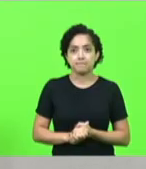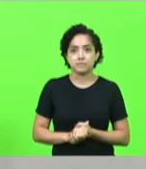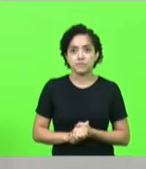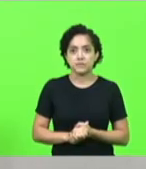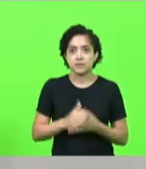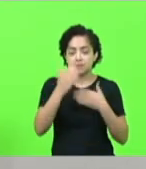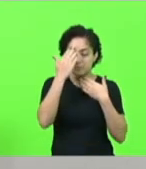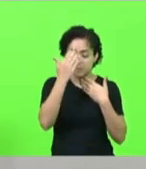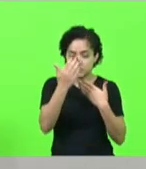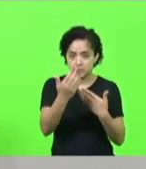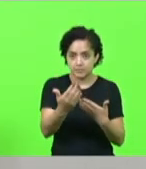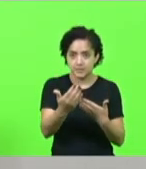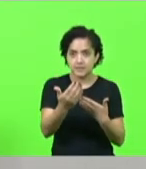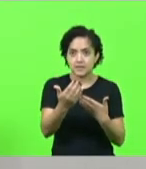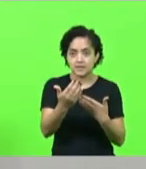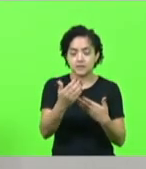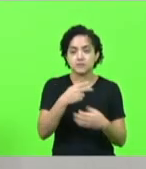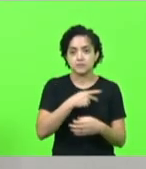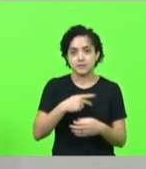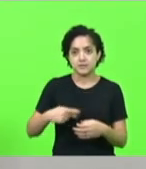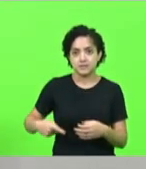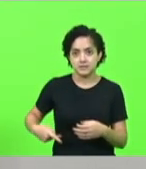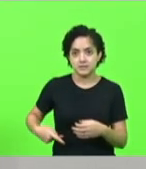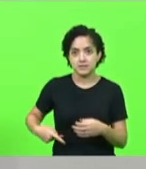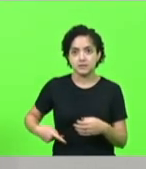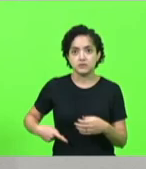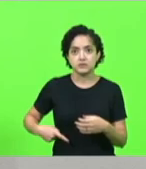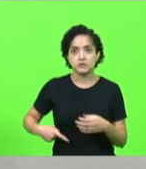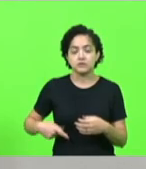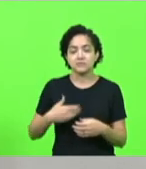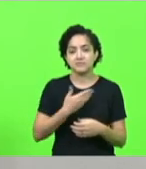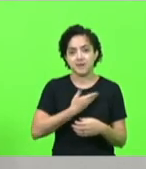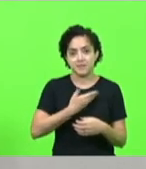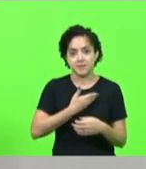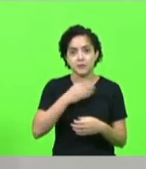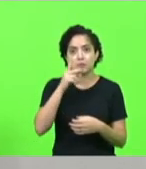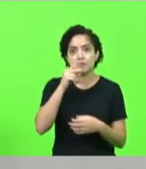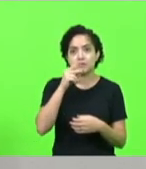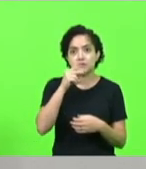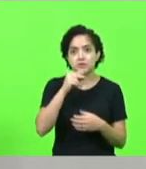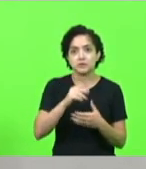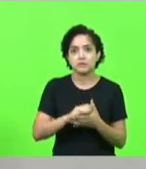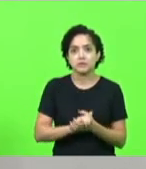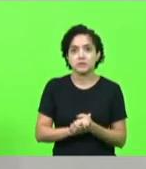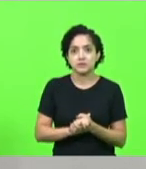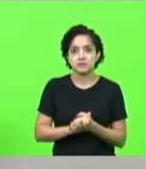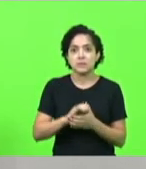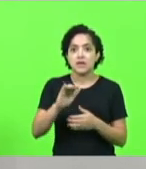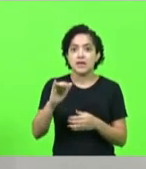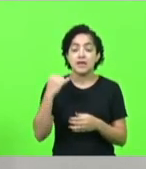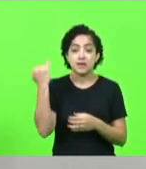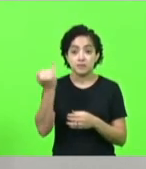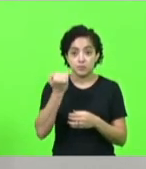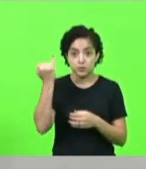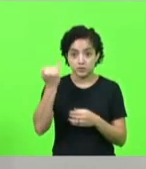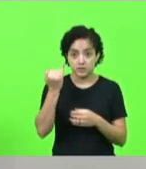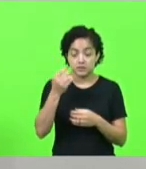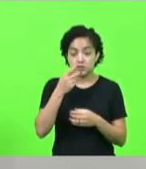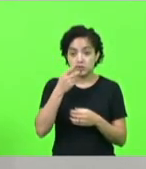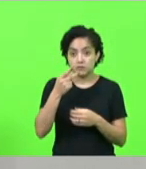obrigado presidente dessa sessão amigo Kennedy Nunes é importante que eu diga para os senhores